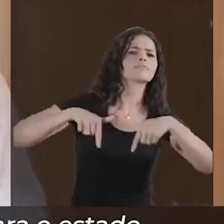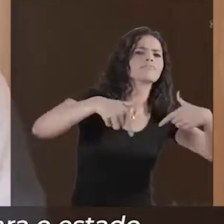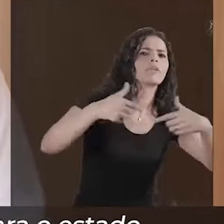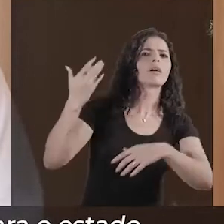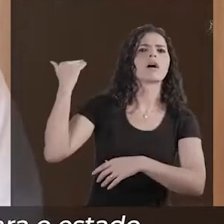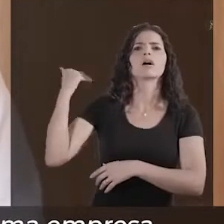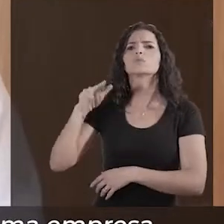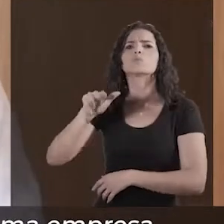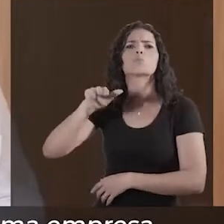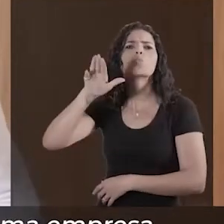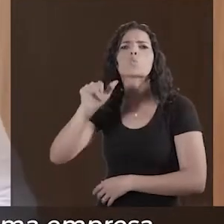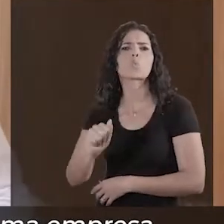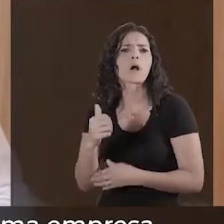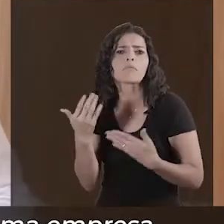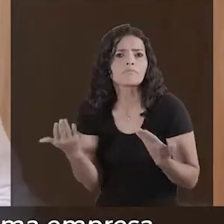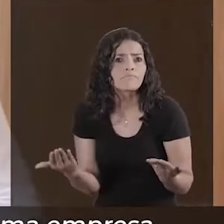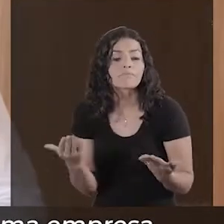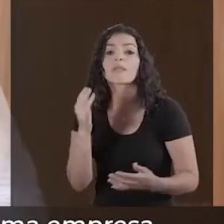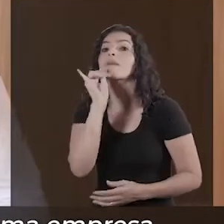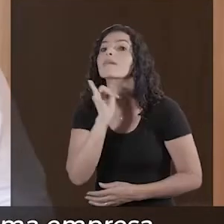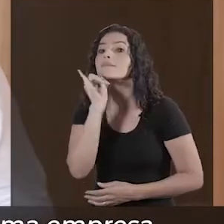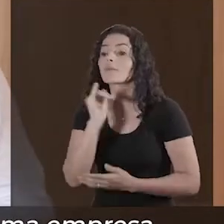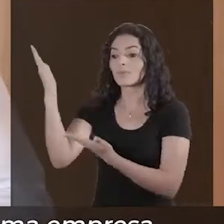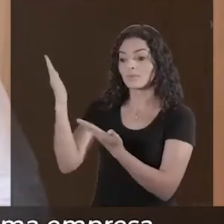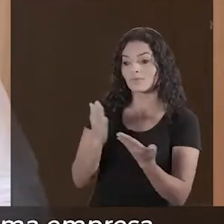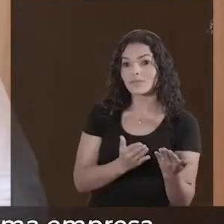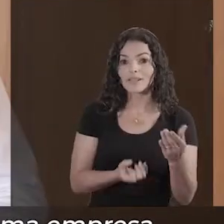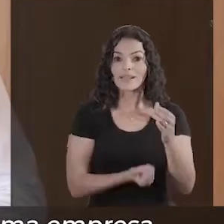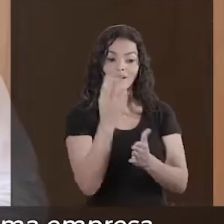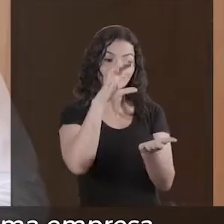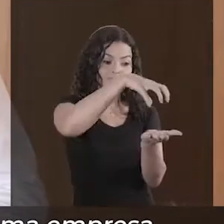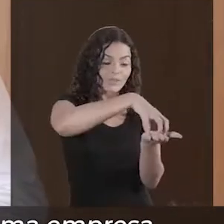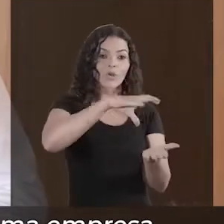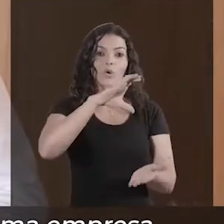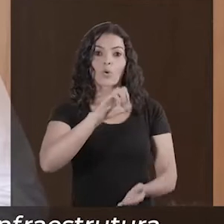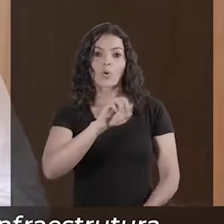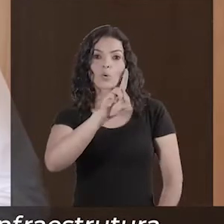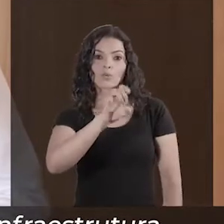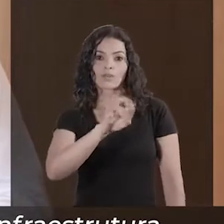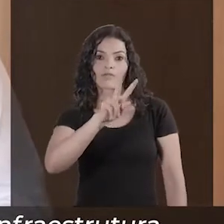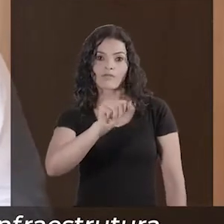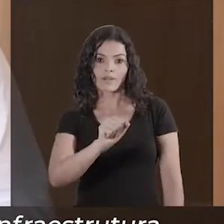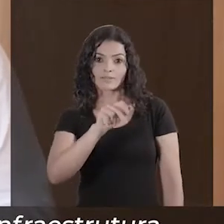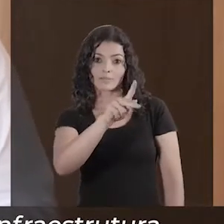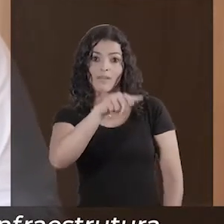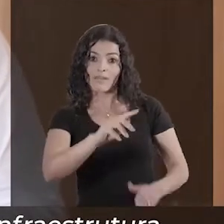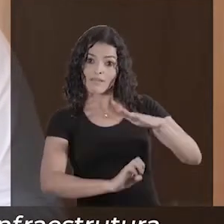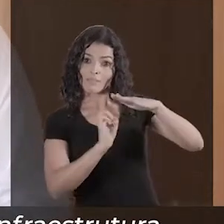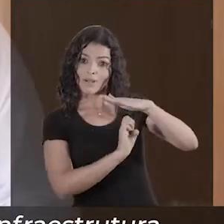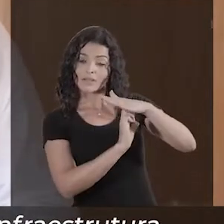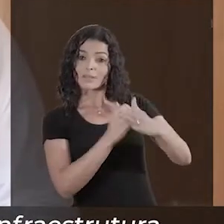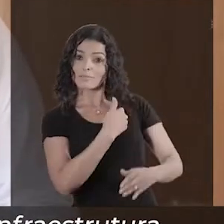inéditas para o Estado. Por exemplo, trazer ao Tocantins a Codevast, uma empresa pública importante